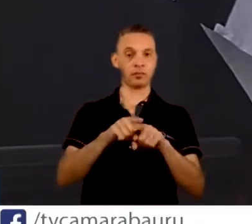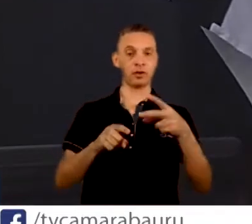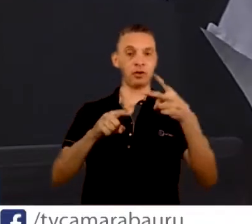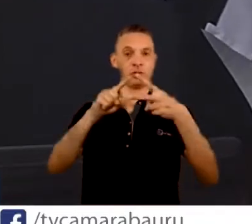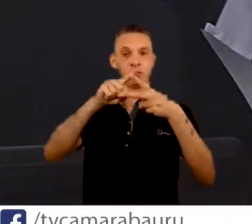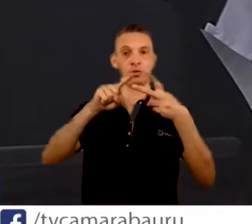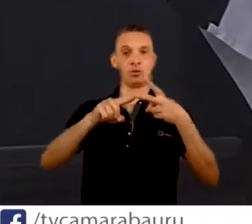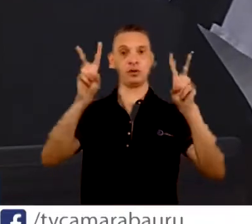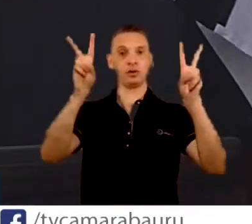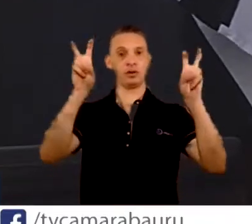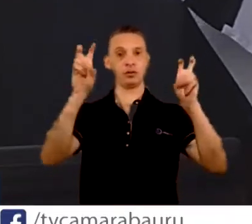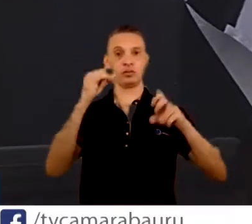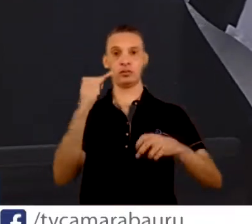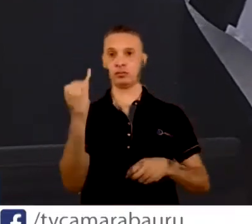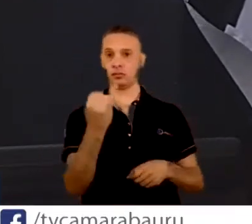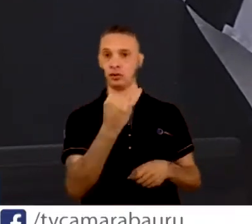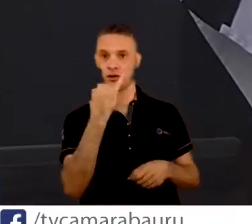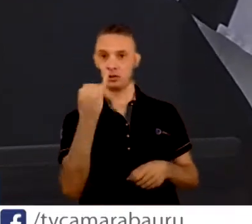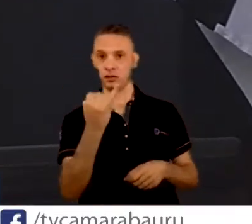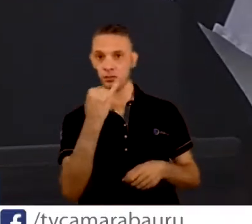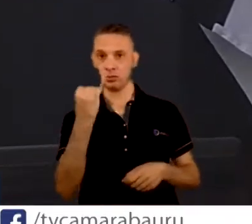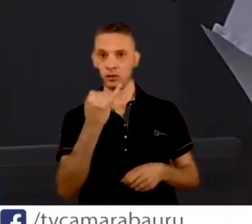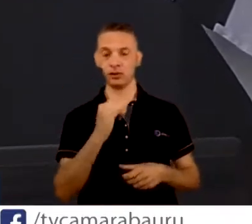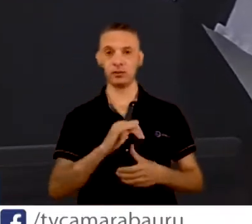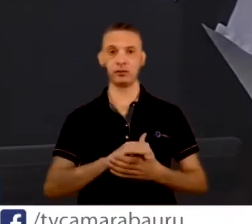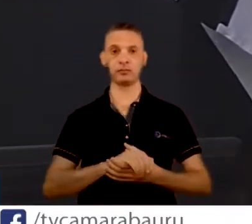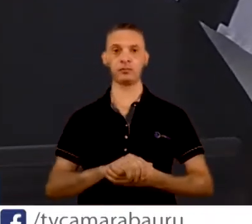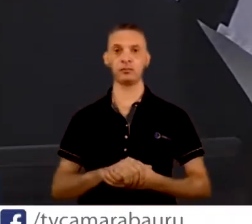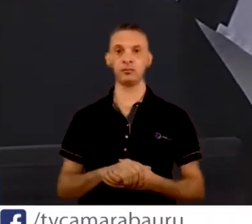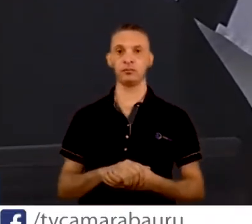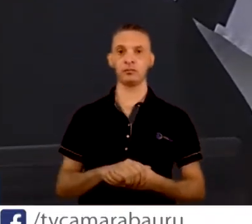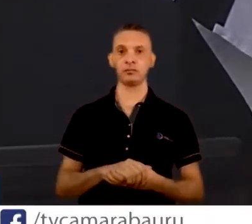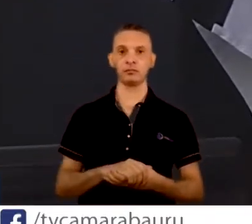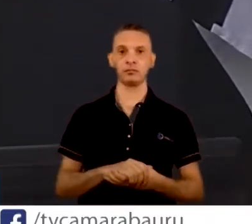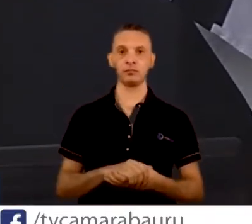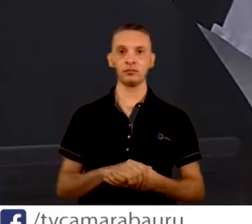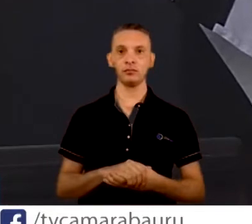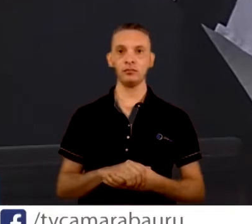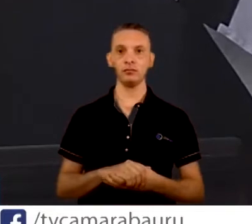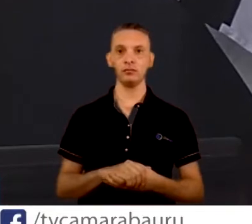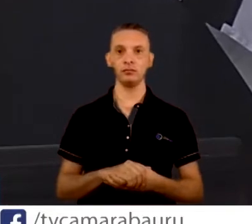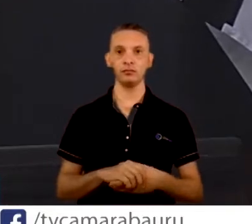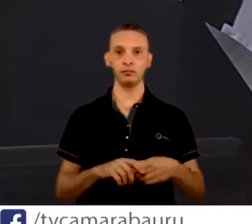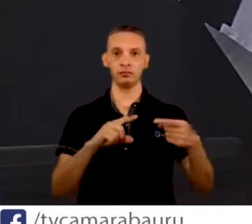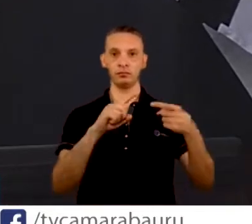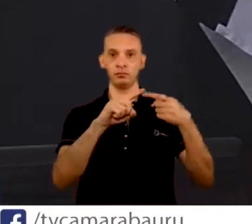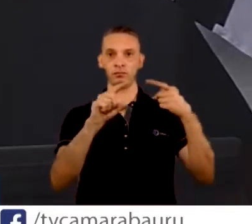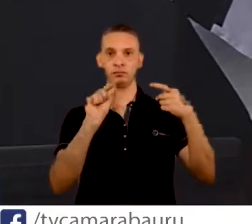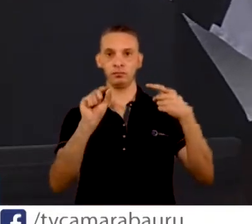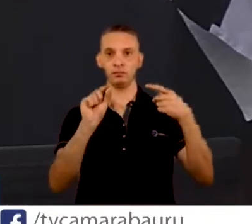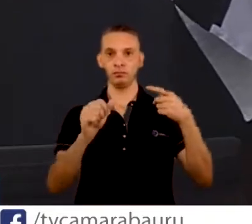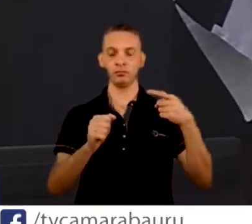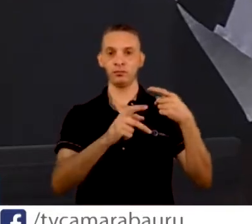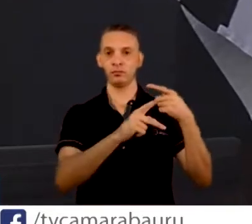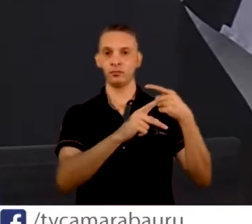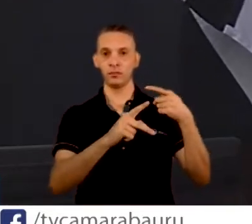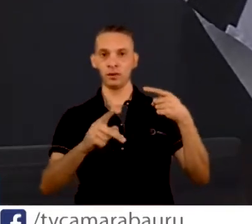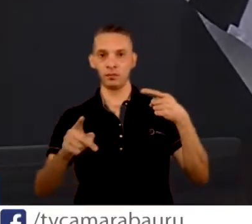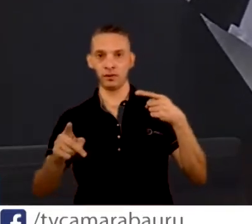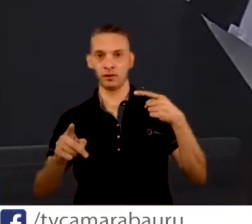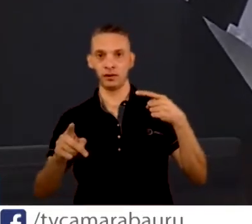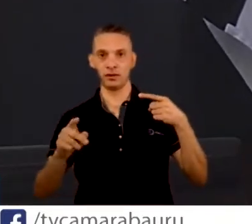chamaram bastante atenção. Um é quando o ex-presidente